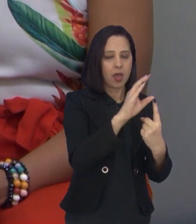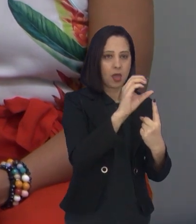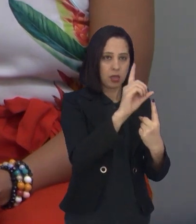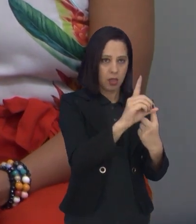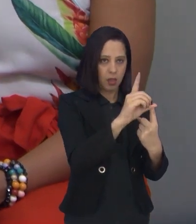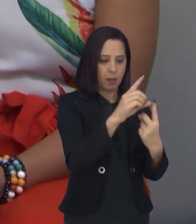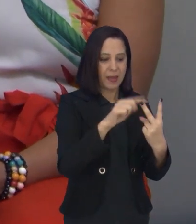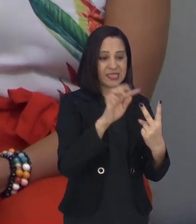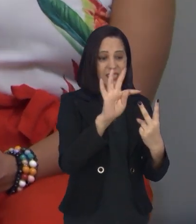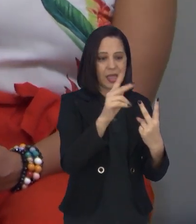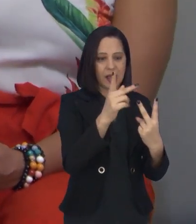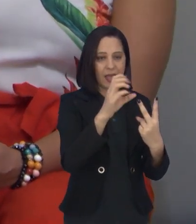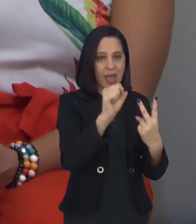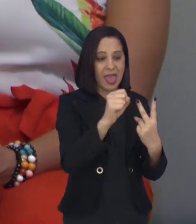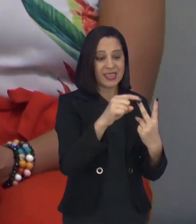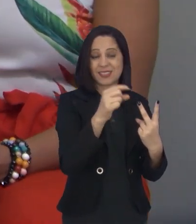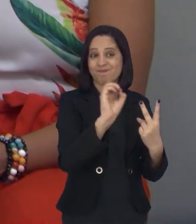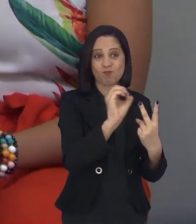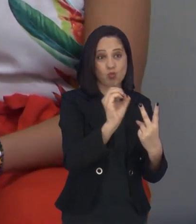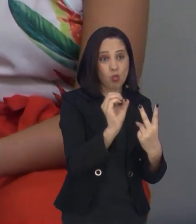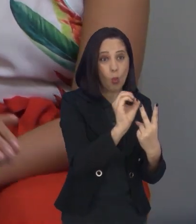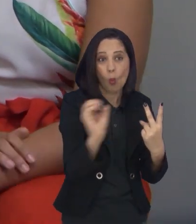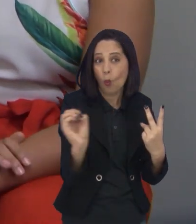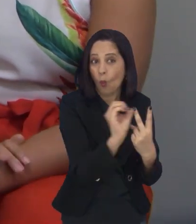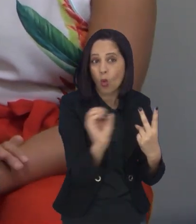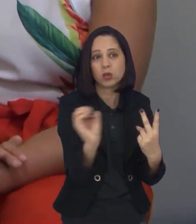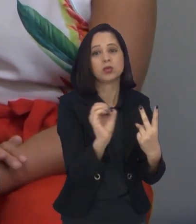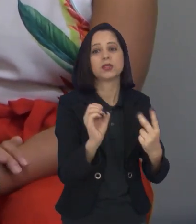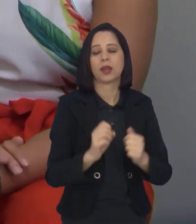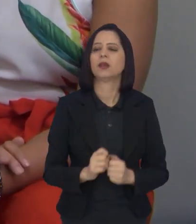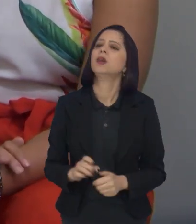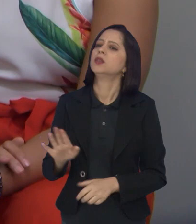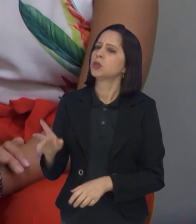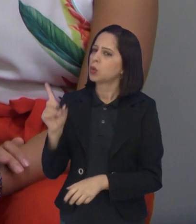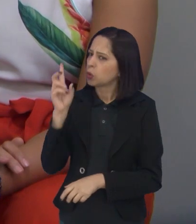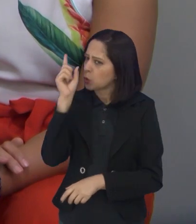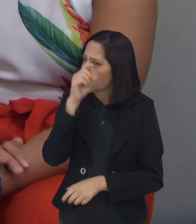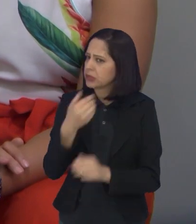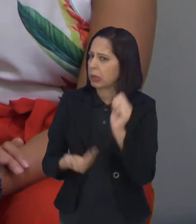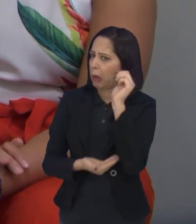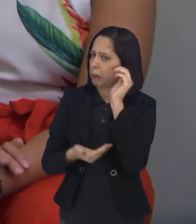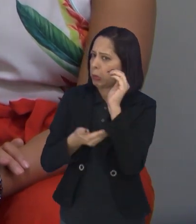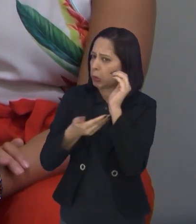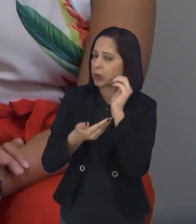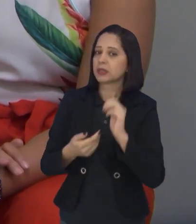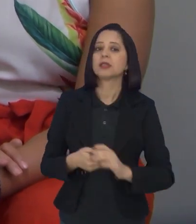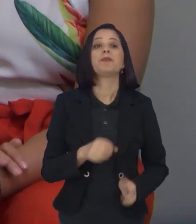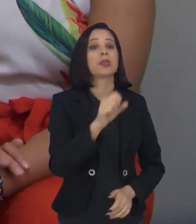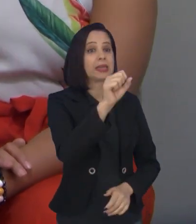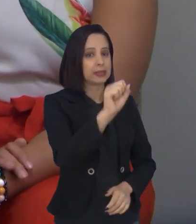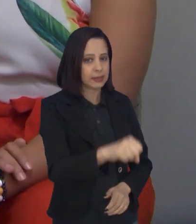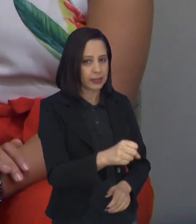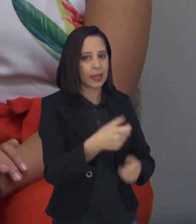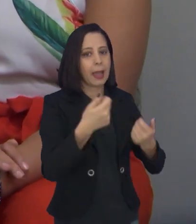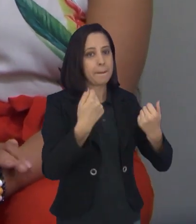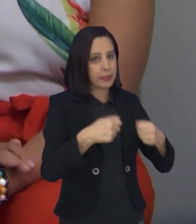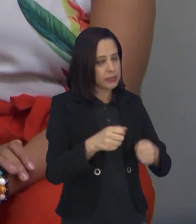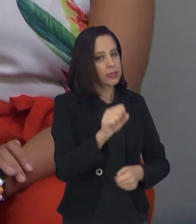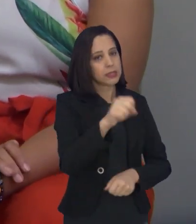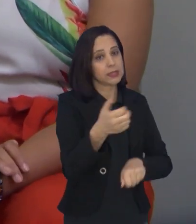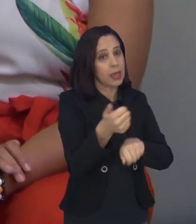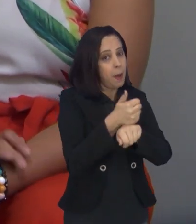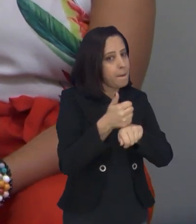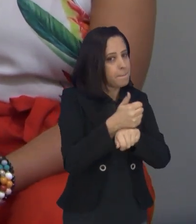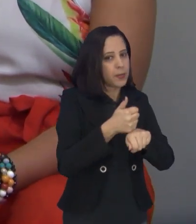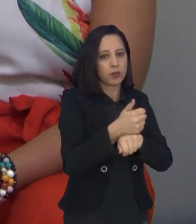conseguir, no início e até agora, né? Acredito que demorou bastante, né? Tem que ter uma pessoa pra fazer esse trâmite todo, né?